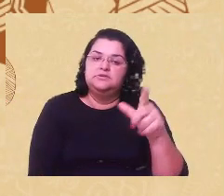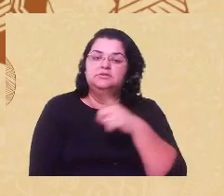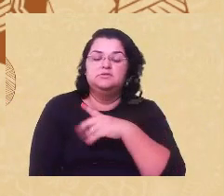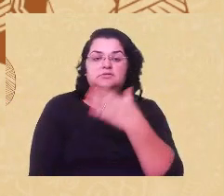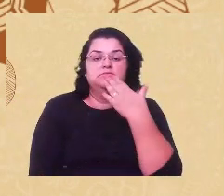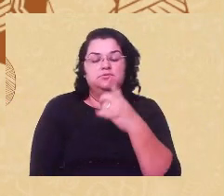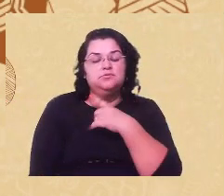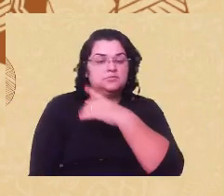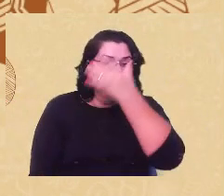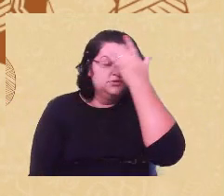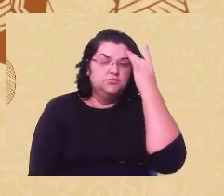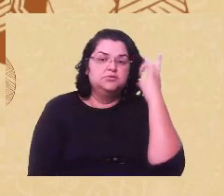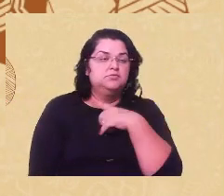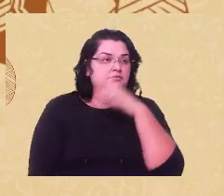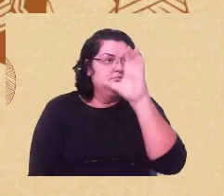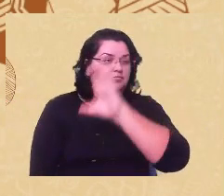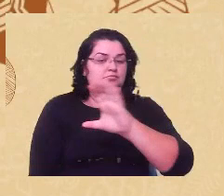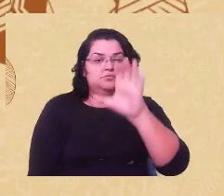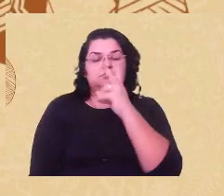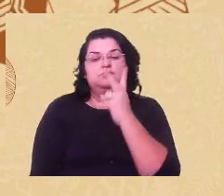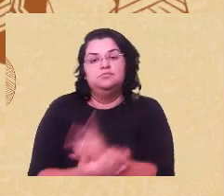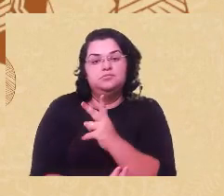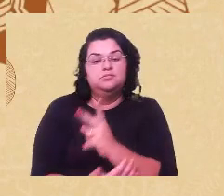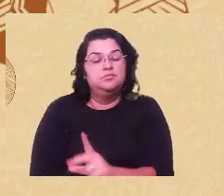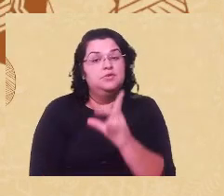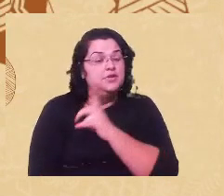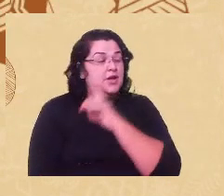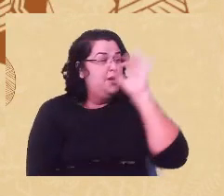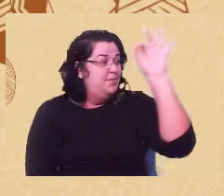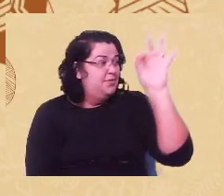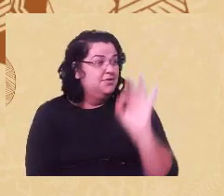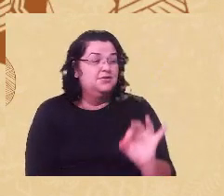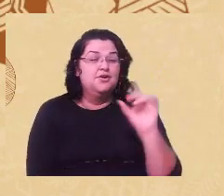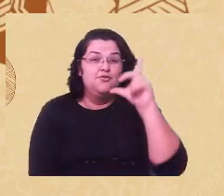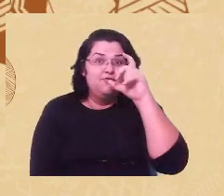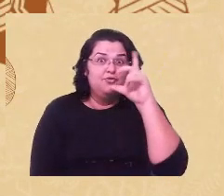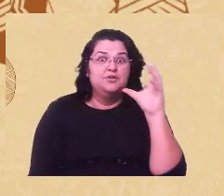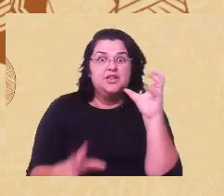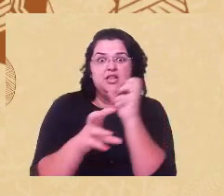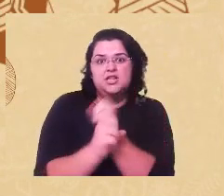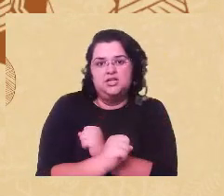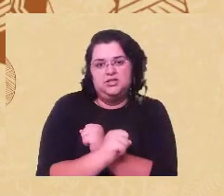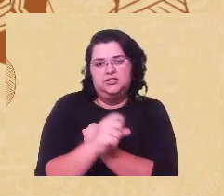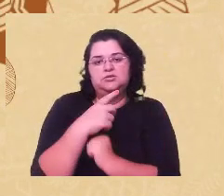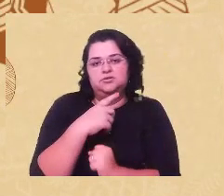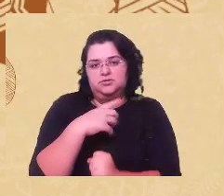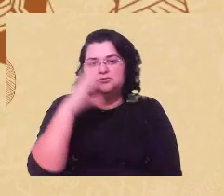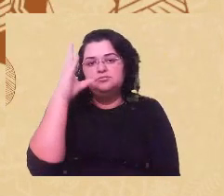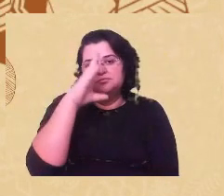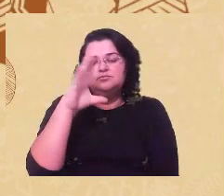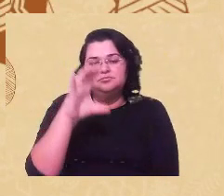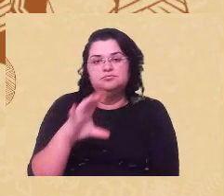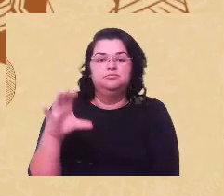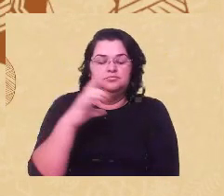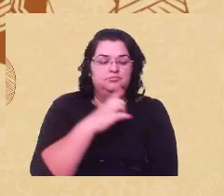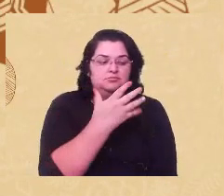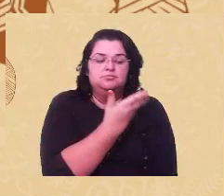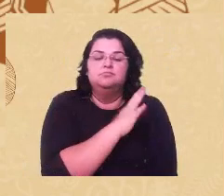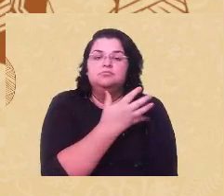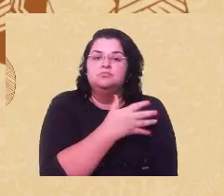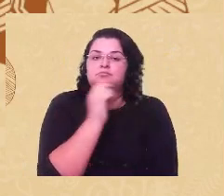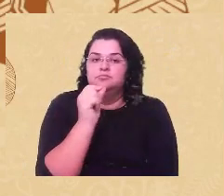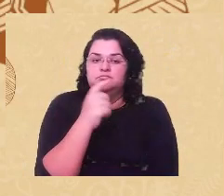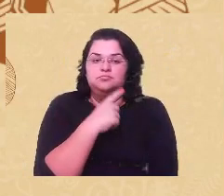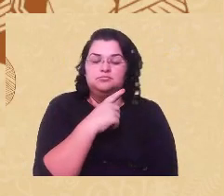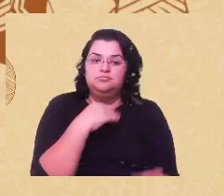preciosismos numéricos de porcentagem de quantos negros existem no Brasil, por isso nós morremos mais, e que ignoram, efetivamente, o que é o risco